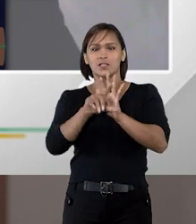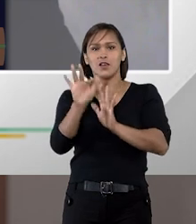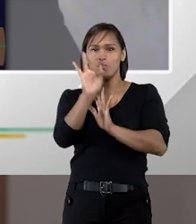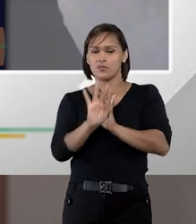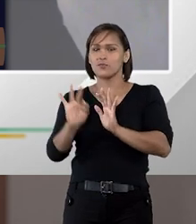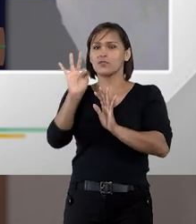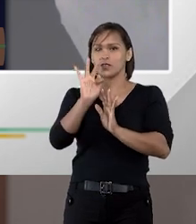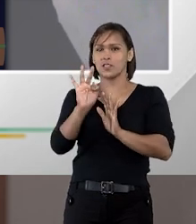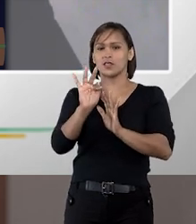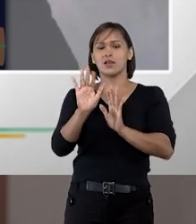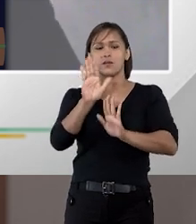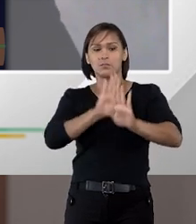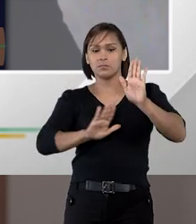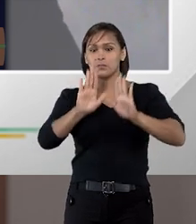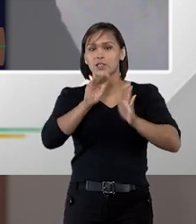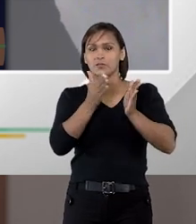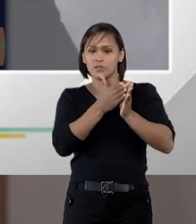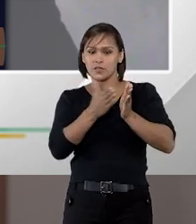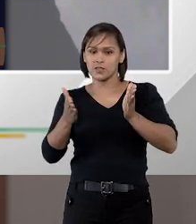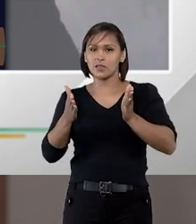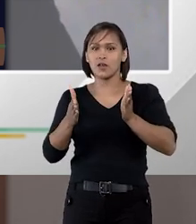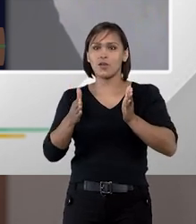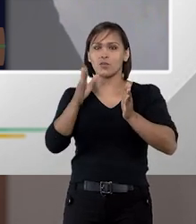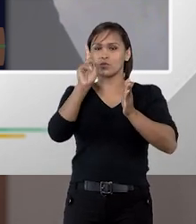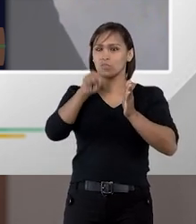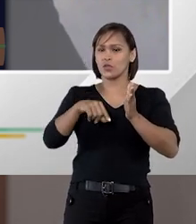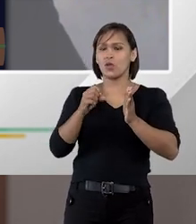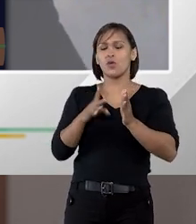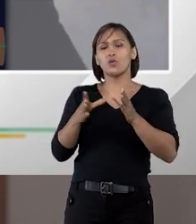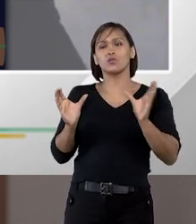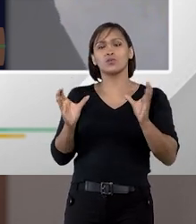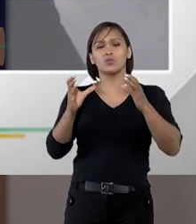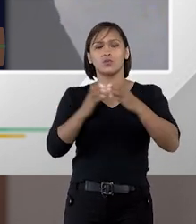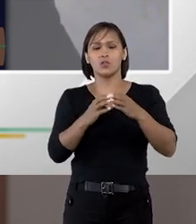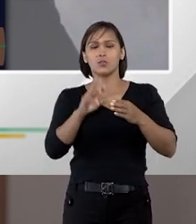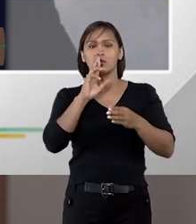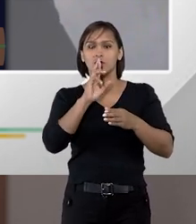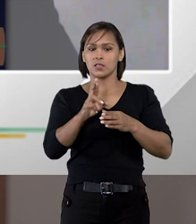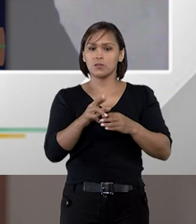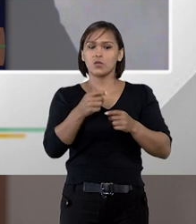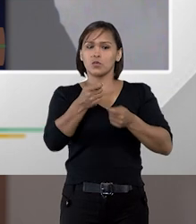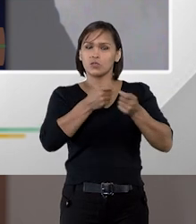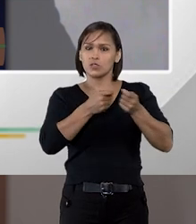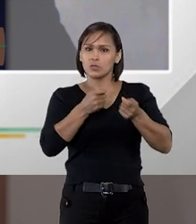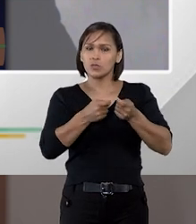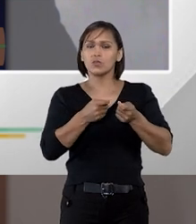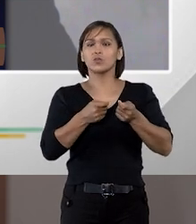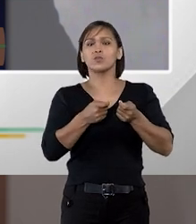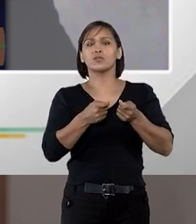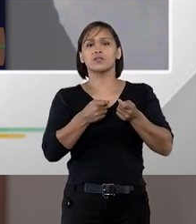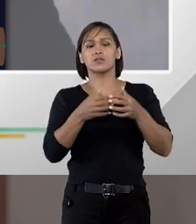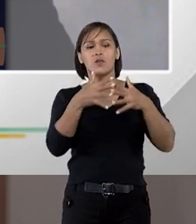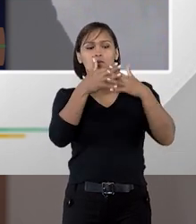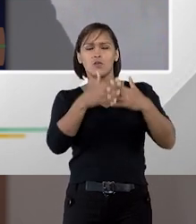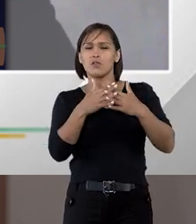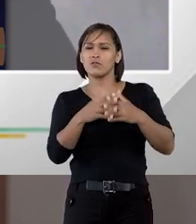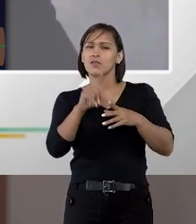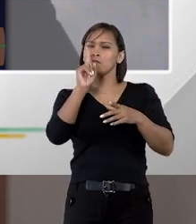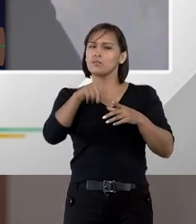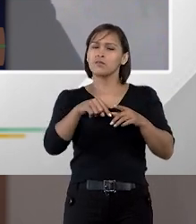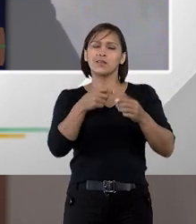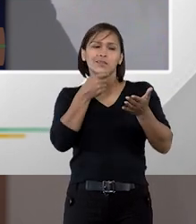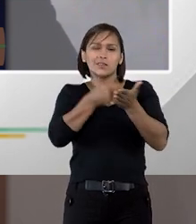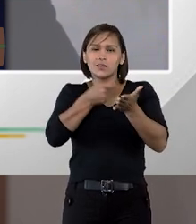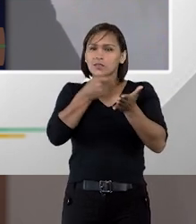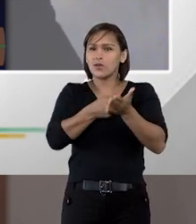legislação federal seja a previsão expressa do discurso board ou do comitê de resolução de disputas ou de conflitos mas que